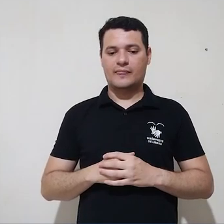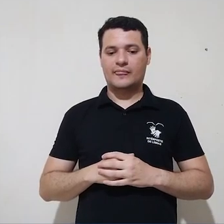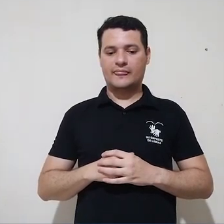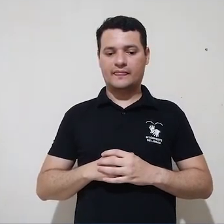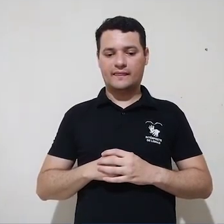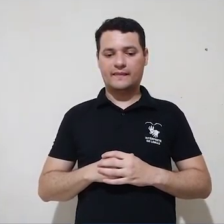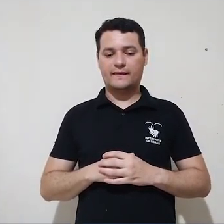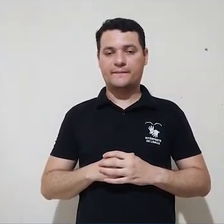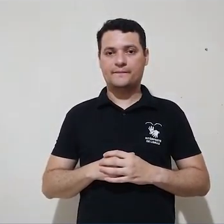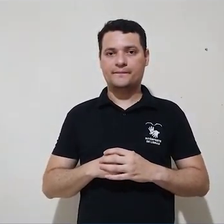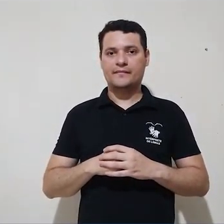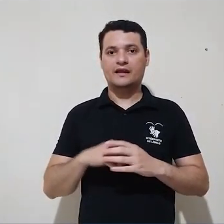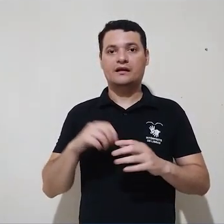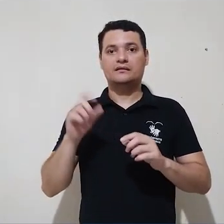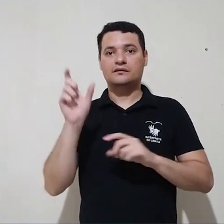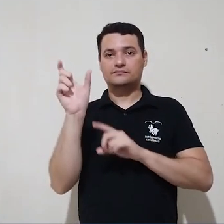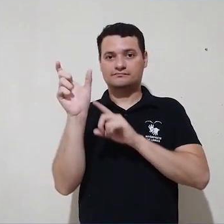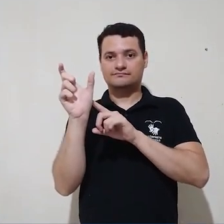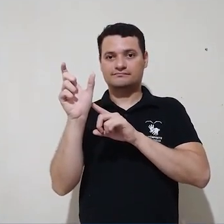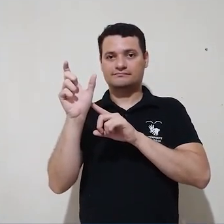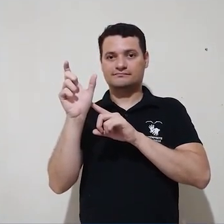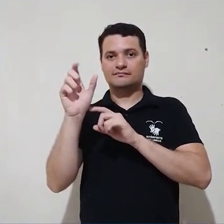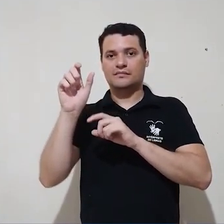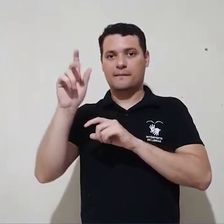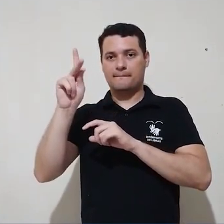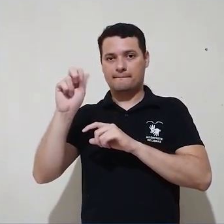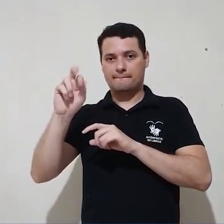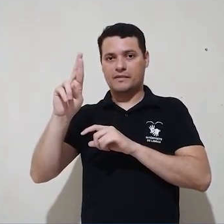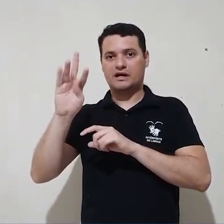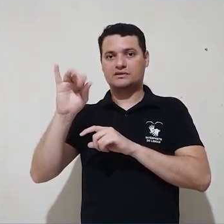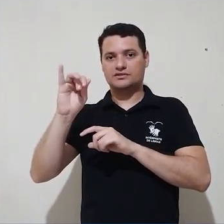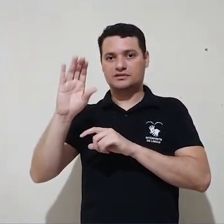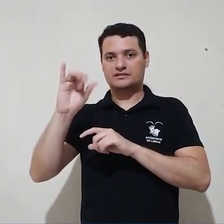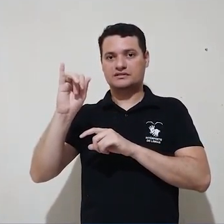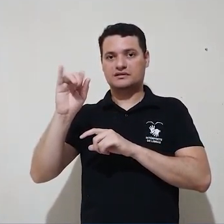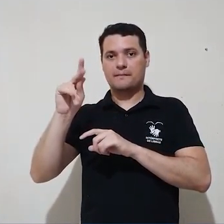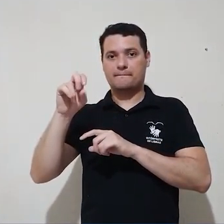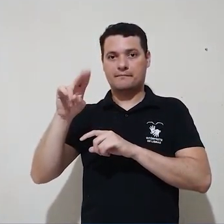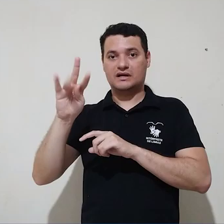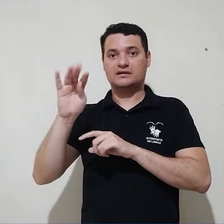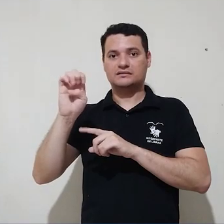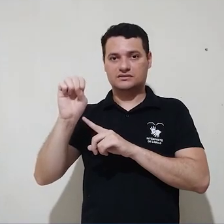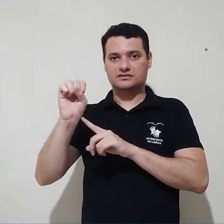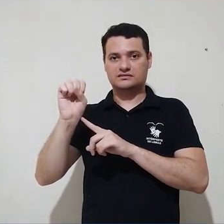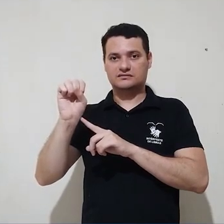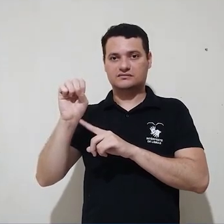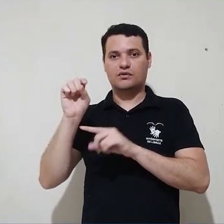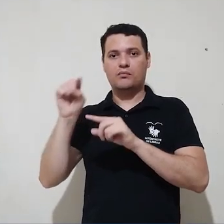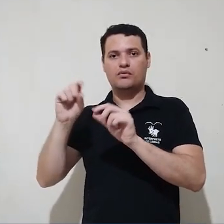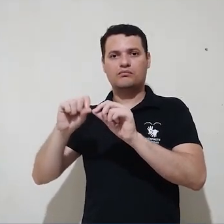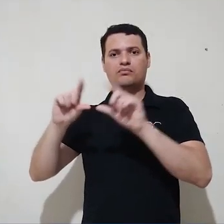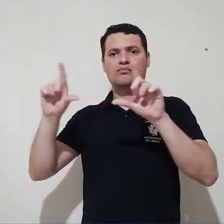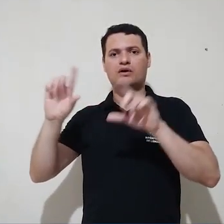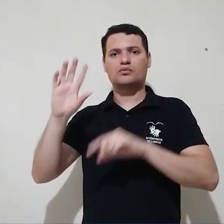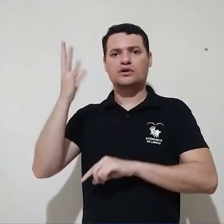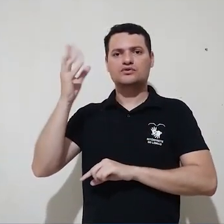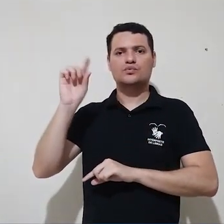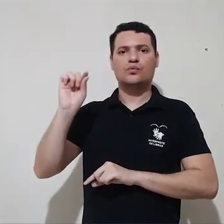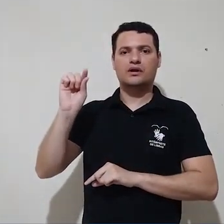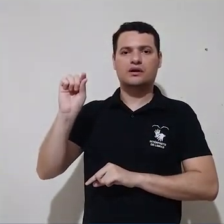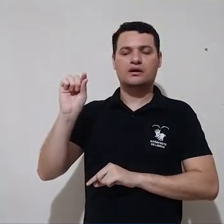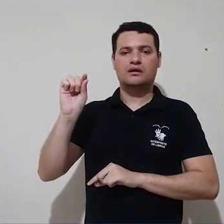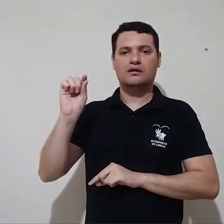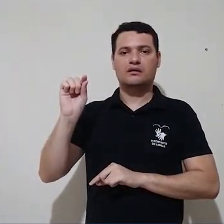Se eu clico na seção de participantes, o que vai acontecer? Quais são as diferenças